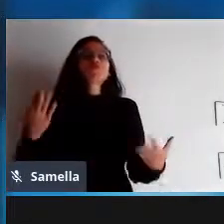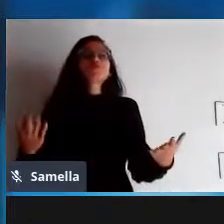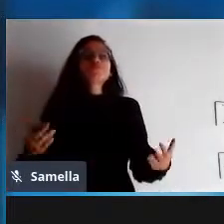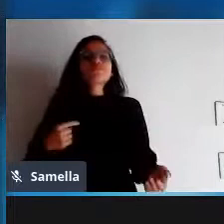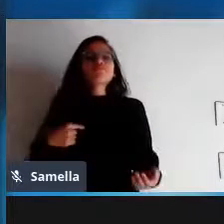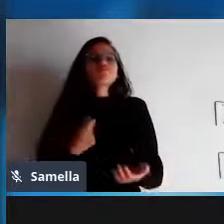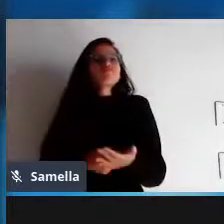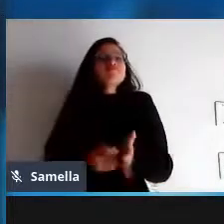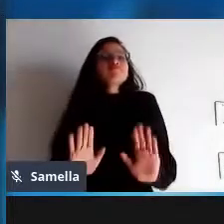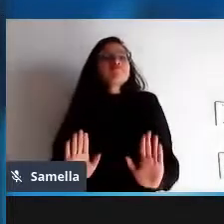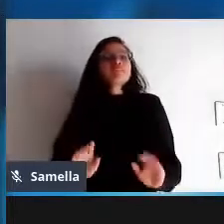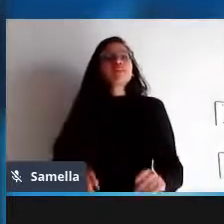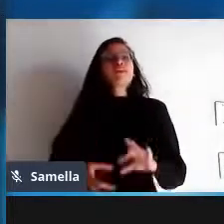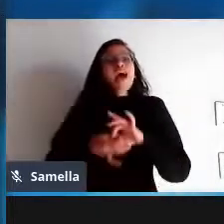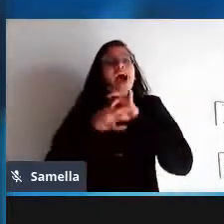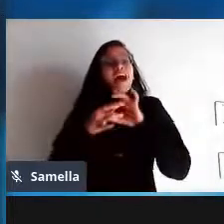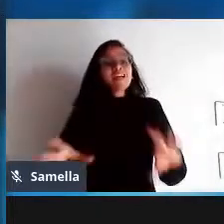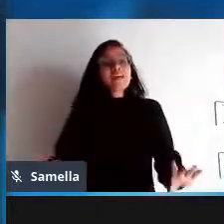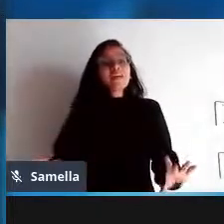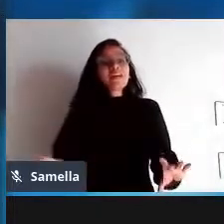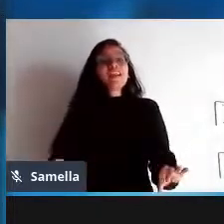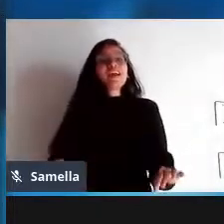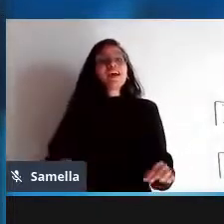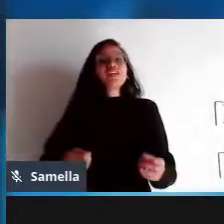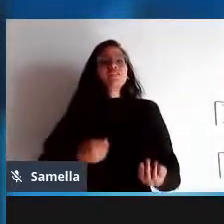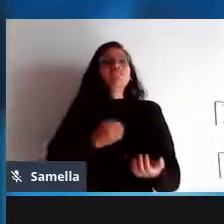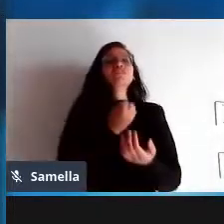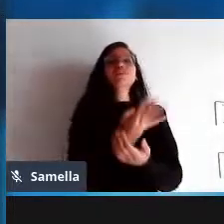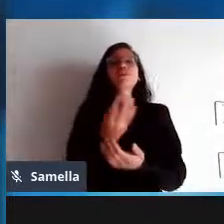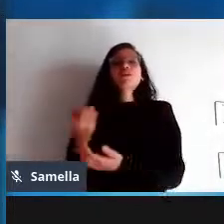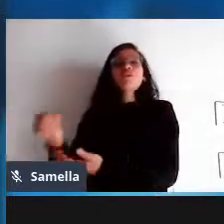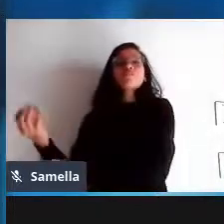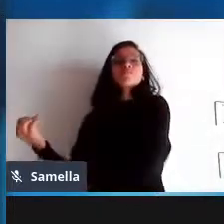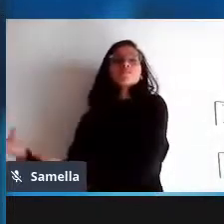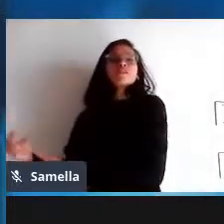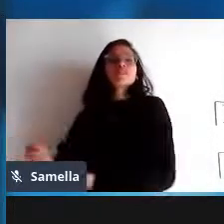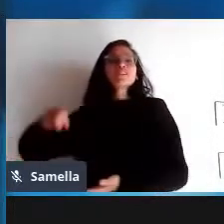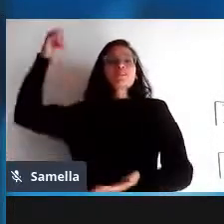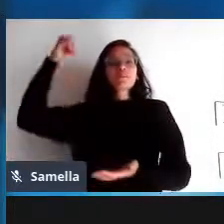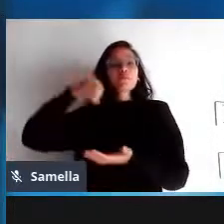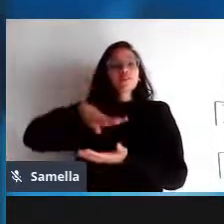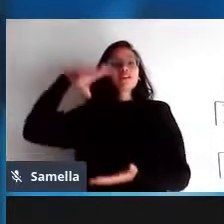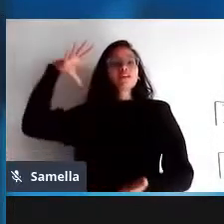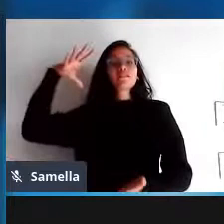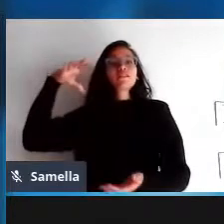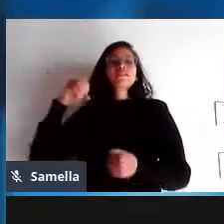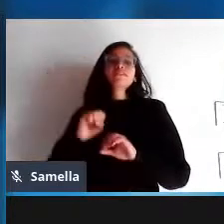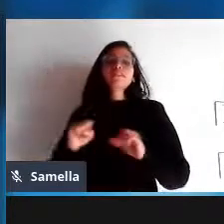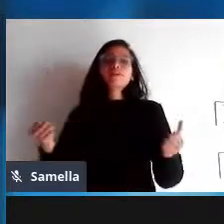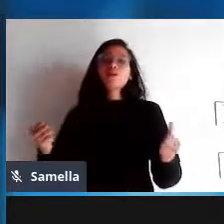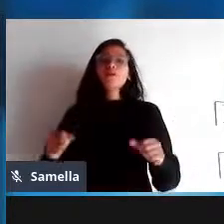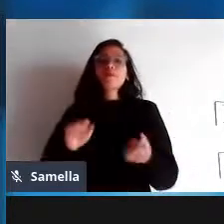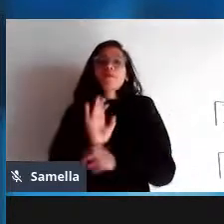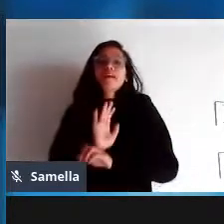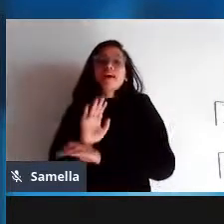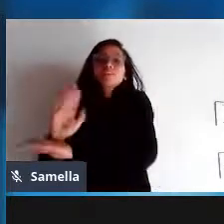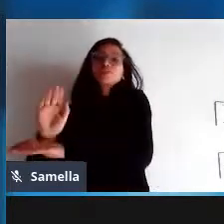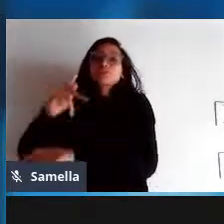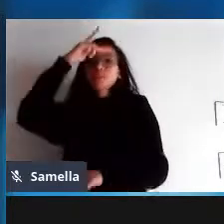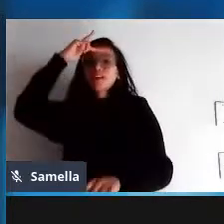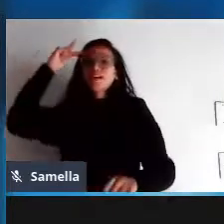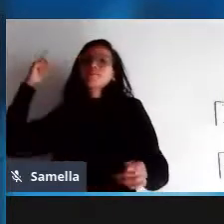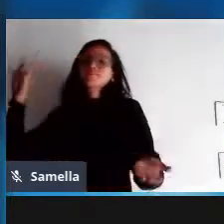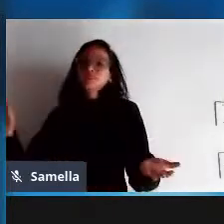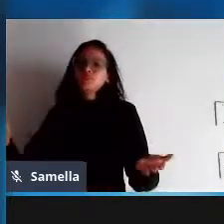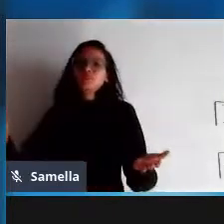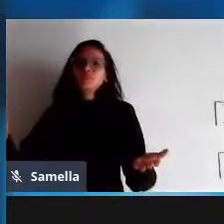a liberdade de redistribuir e fazer cópias para que você possa ajudar outras pessoas com as modificações inclusive que